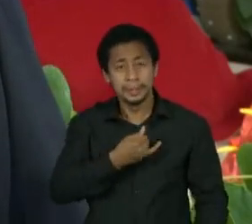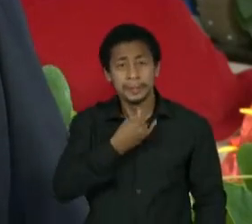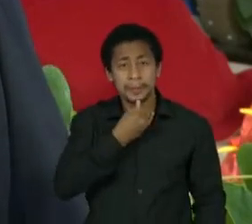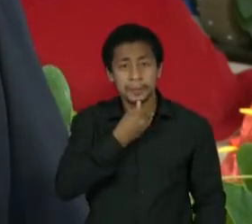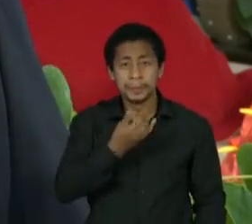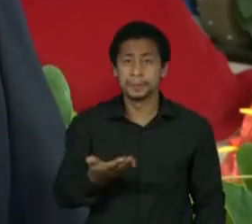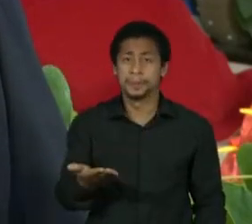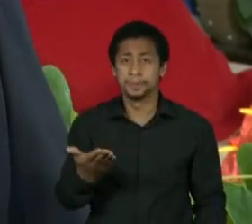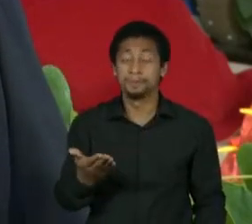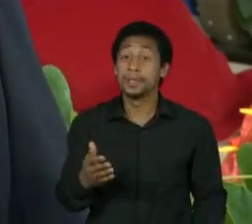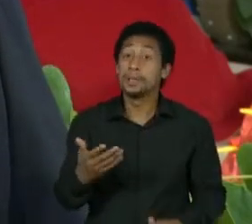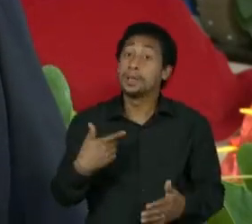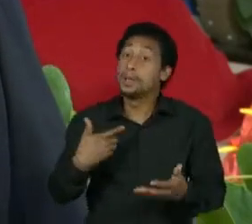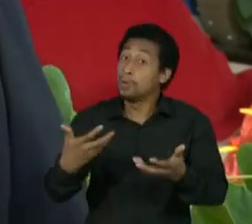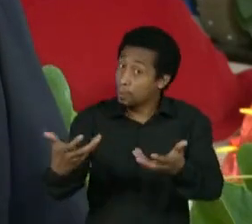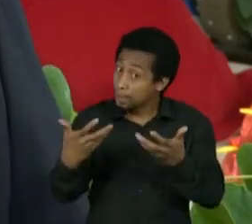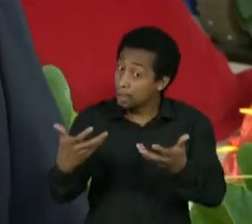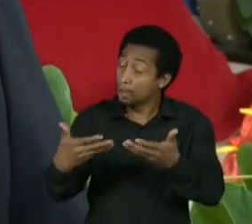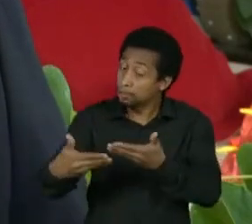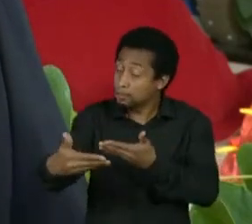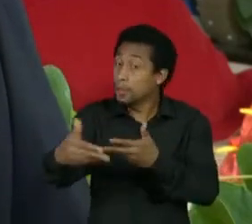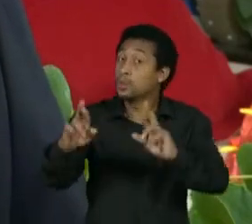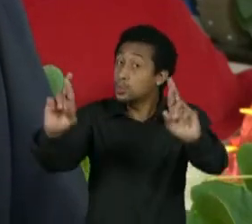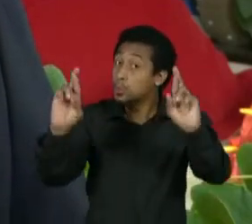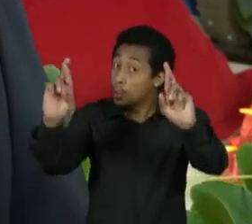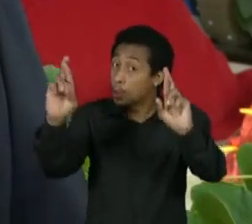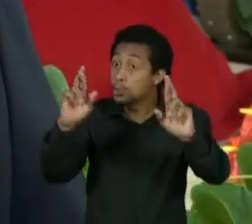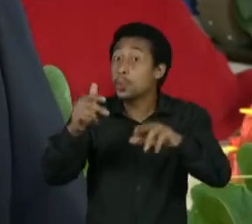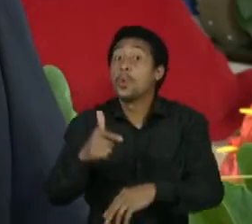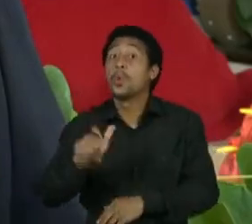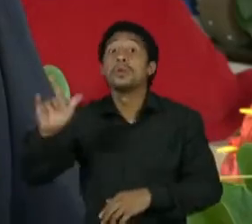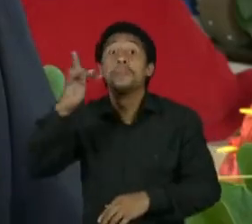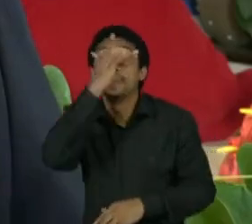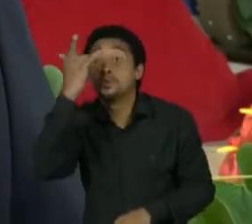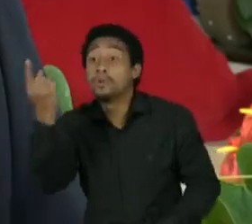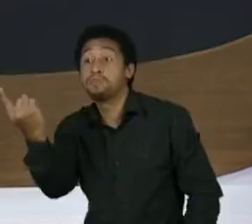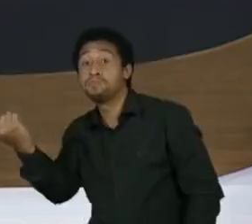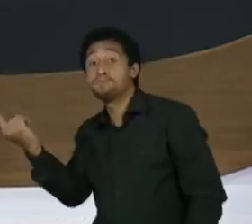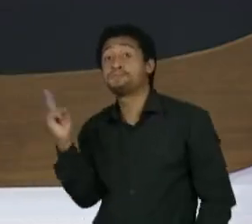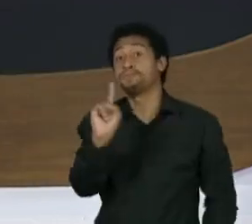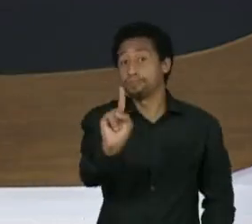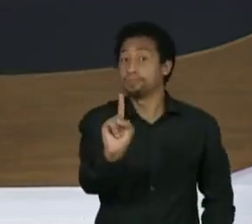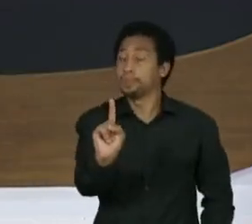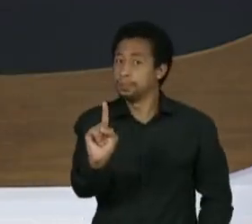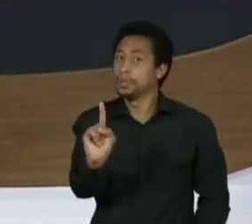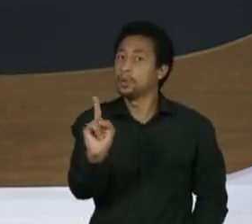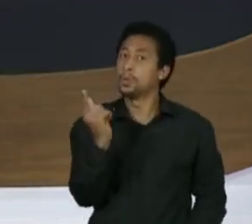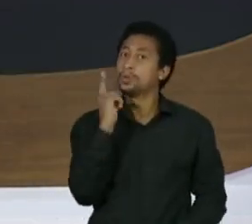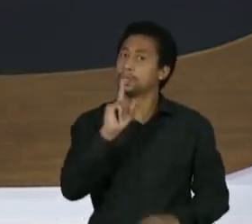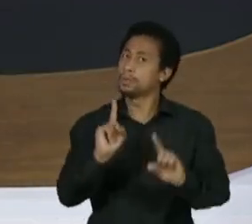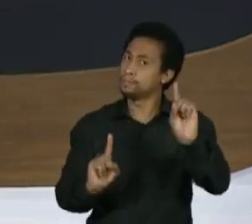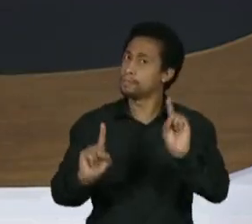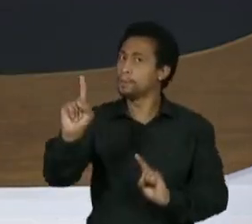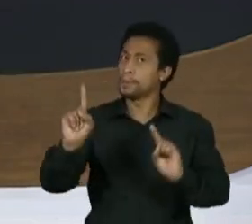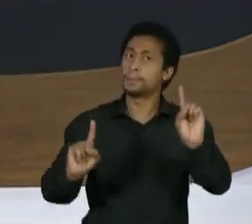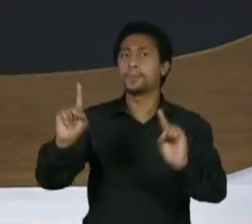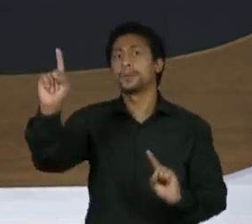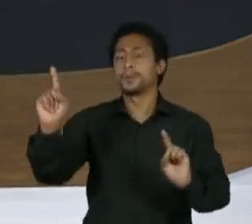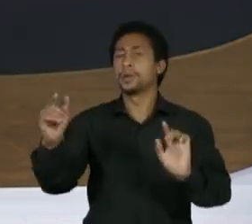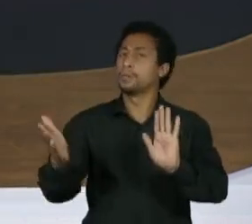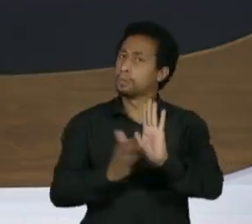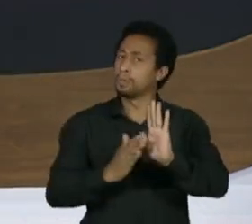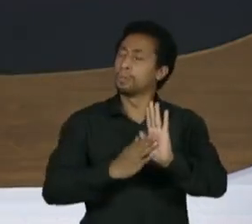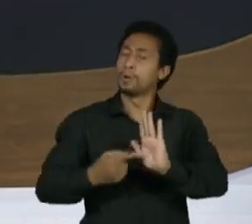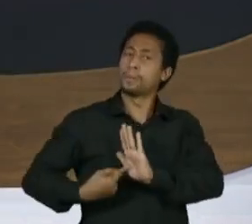Eu espero ainda que surja alguém que levante esses pontos, tenha